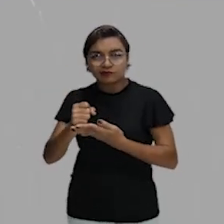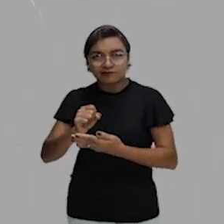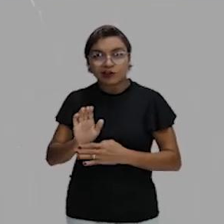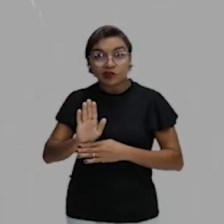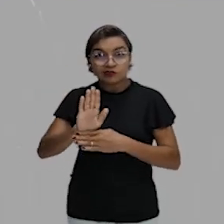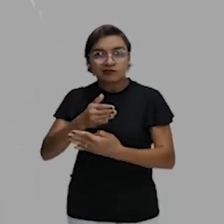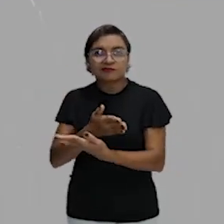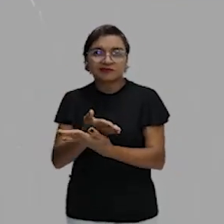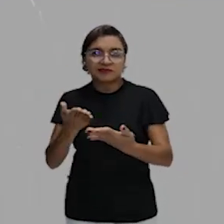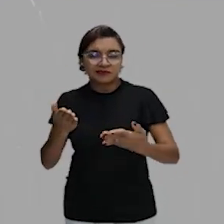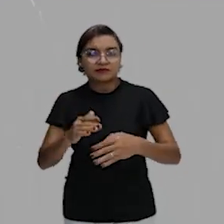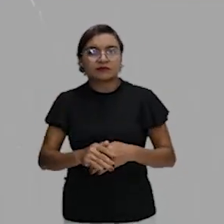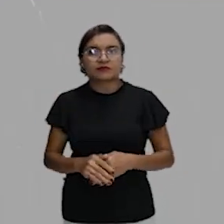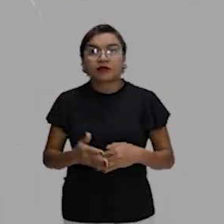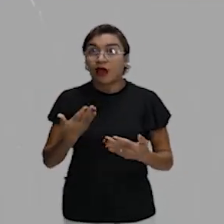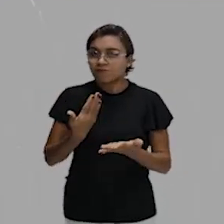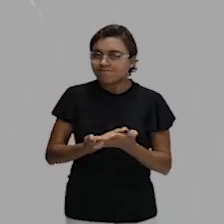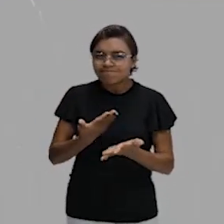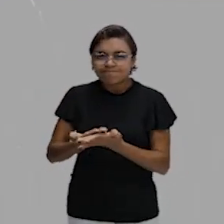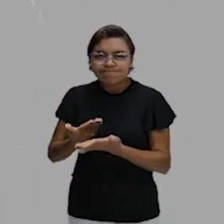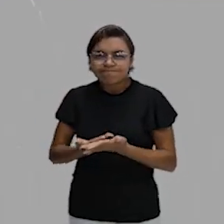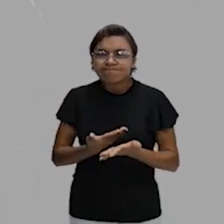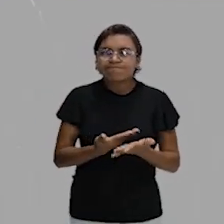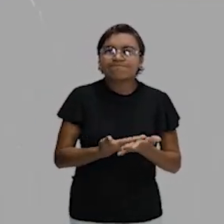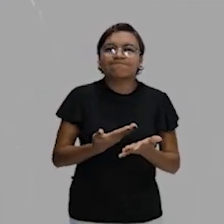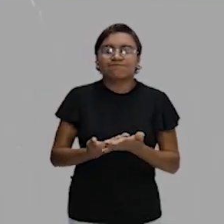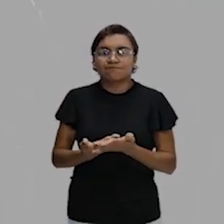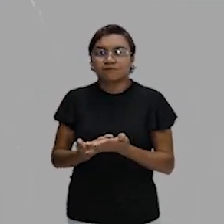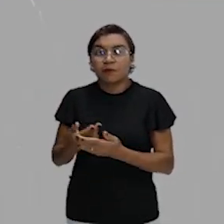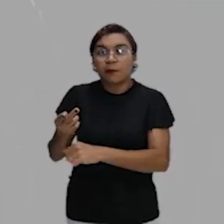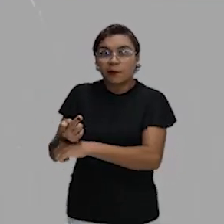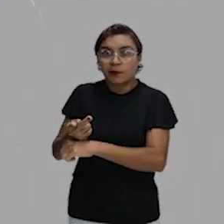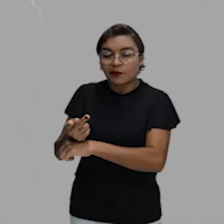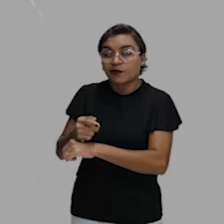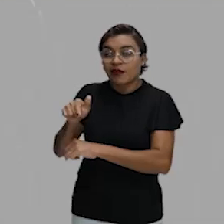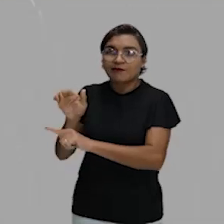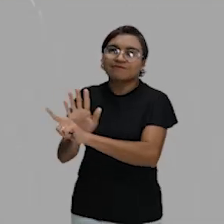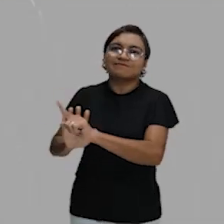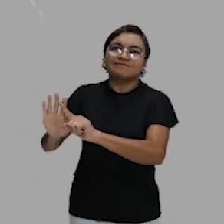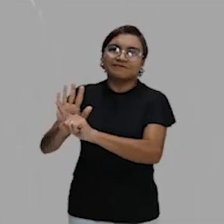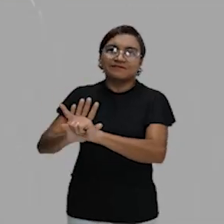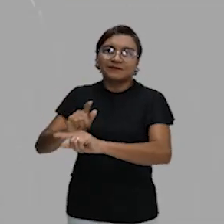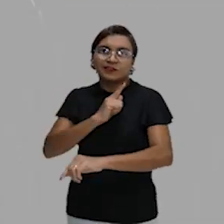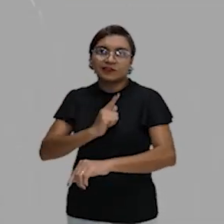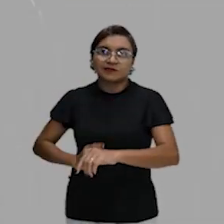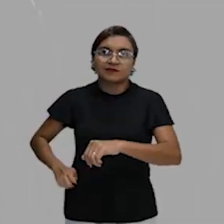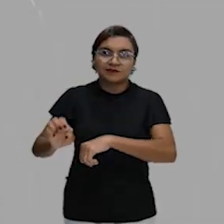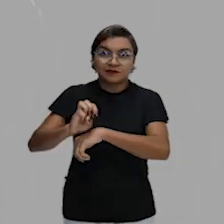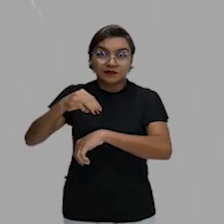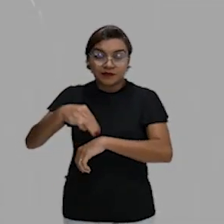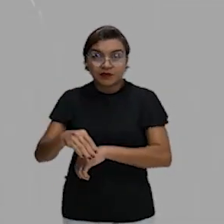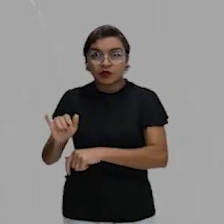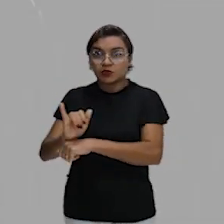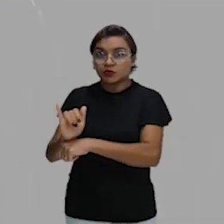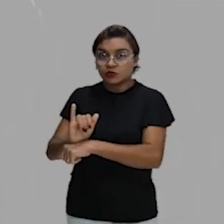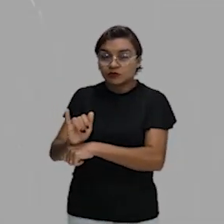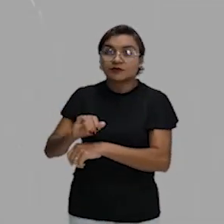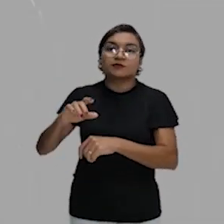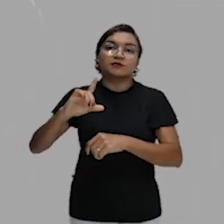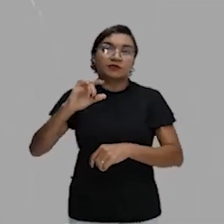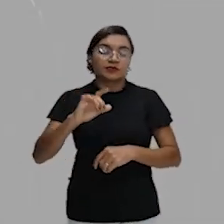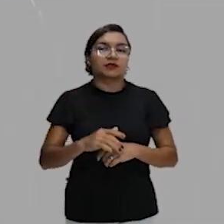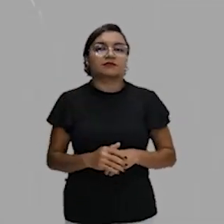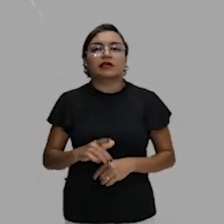você. Então quer maximizar os estudos, quer dar aquele up, nos procura lá na plataforma Gonçalves Dias, no YouTube e no Instagram.